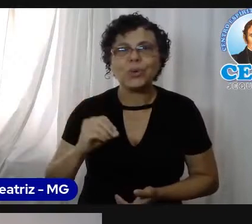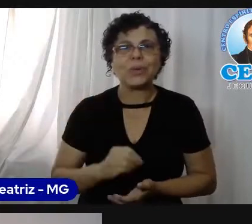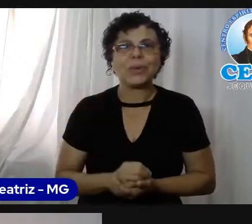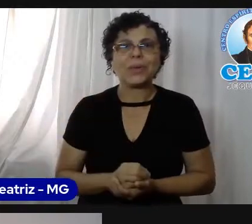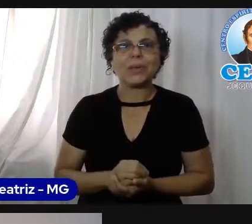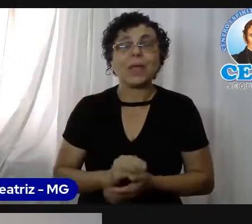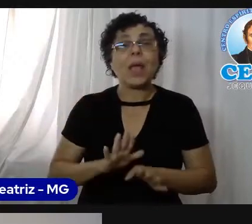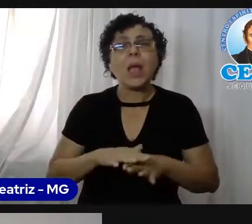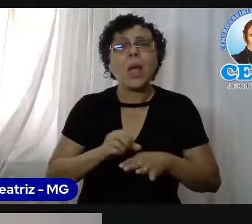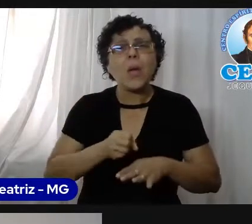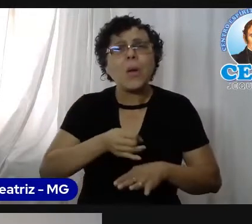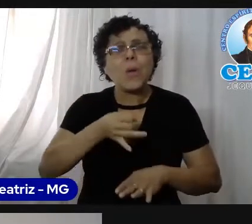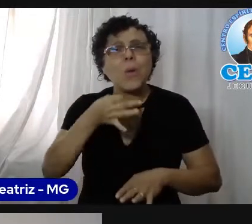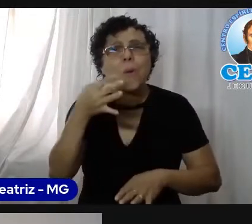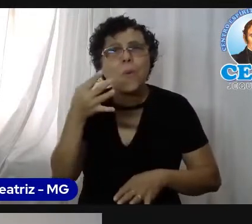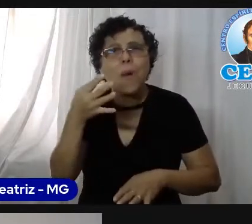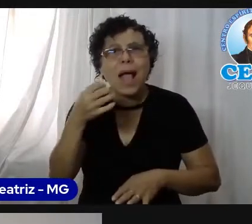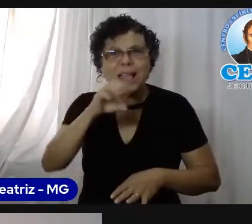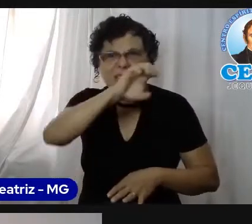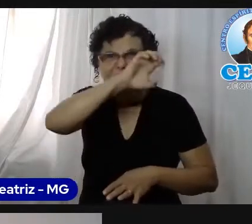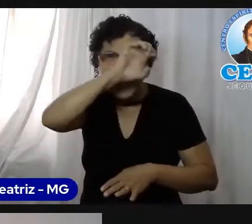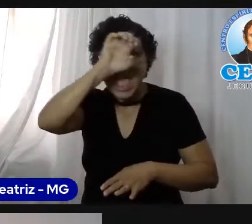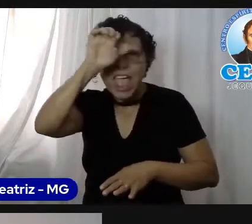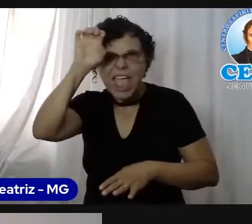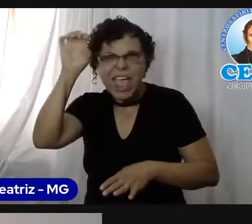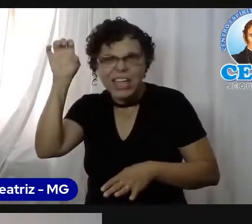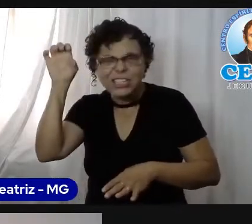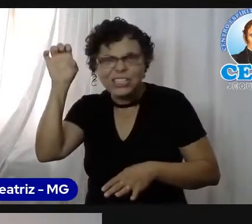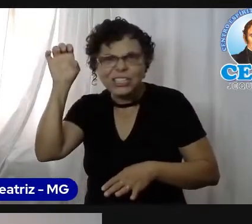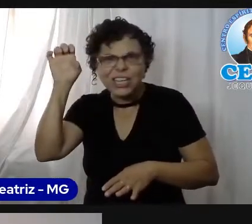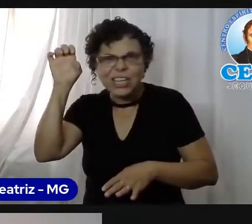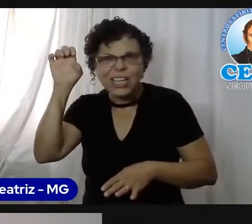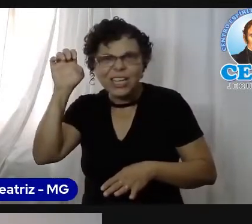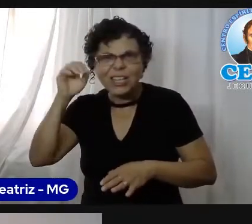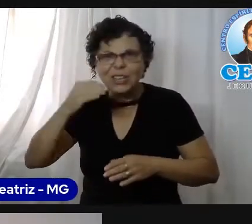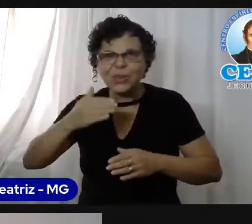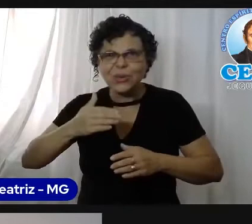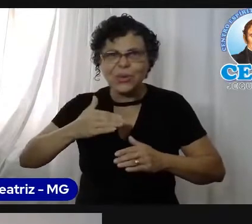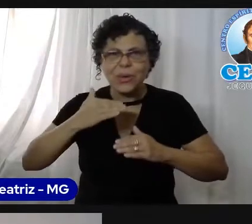Quais deveres éticos associados ao progresso coletivo?